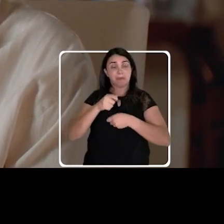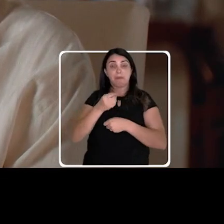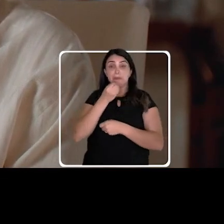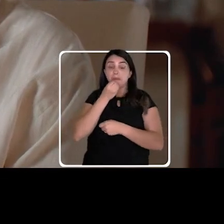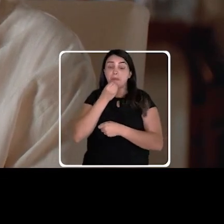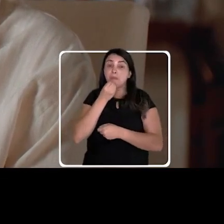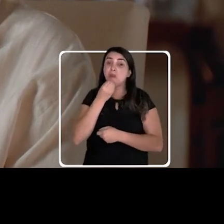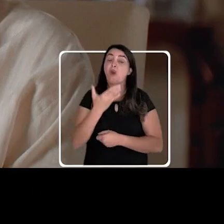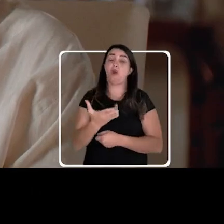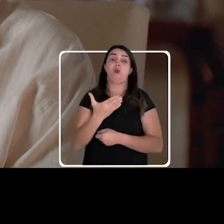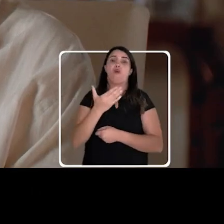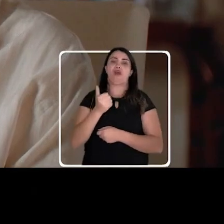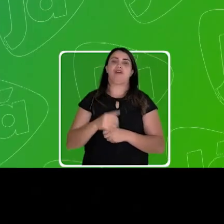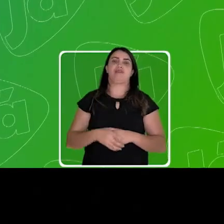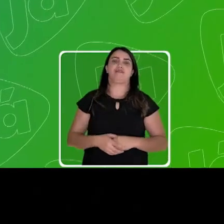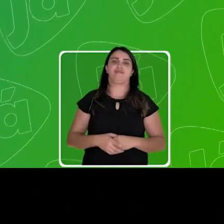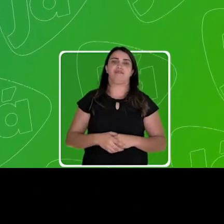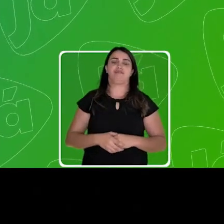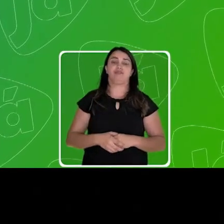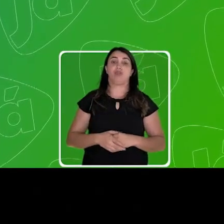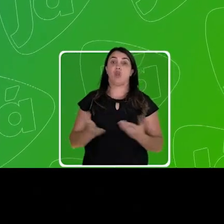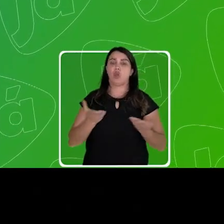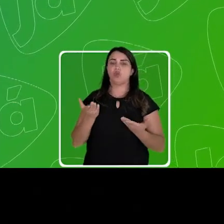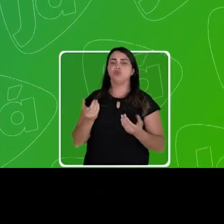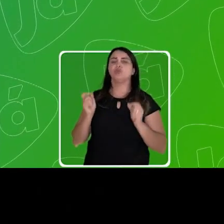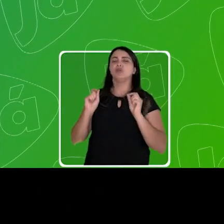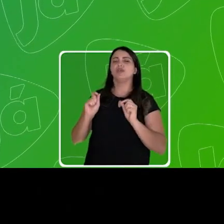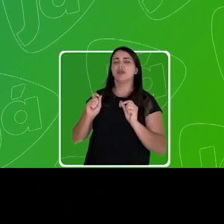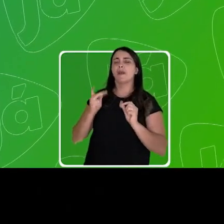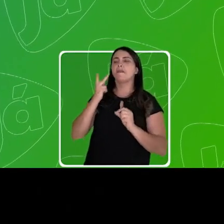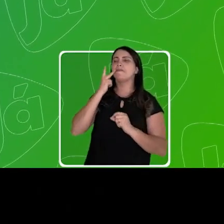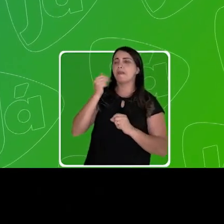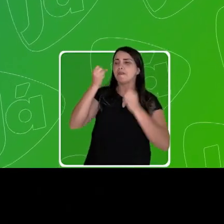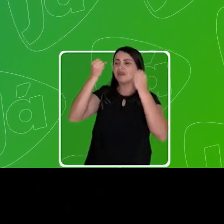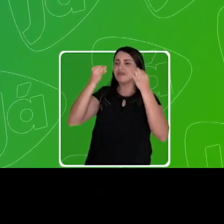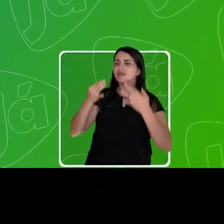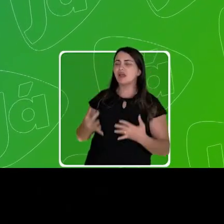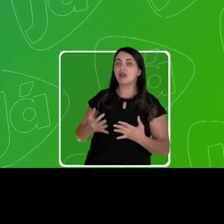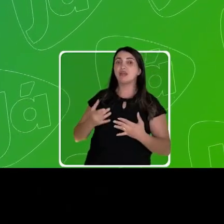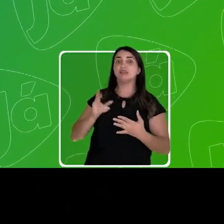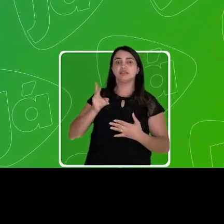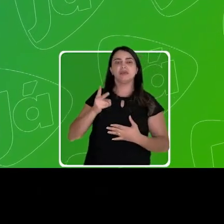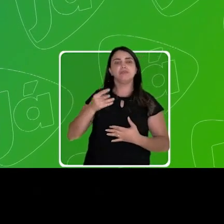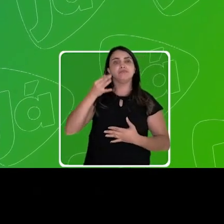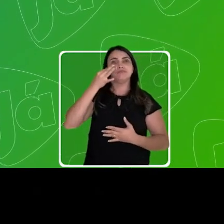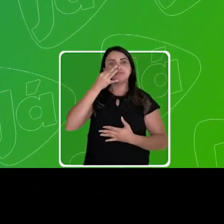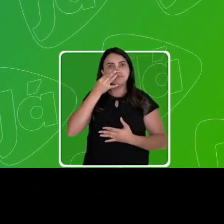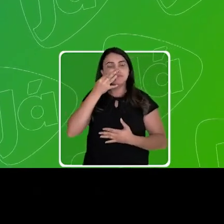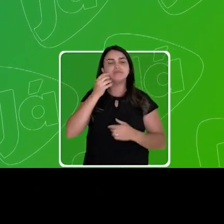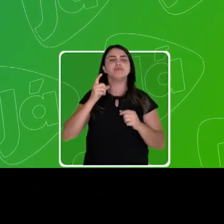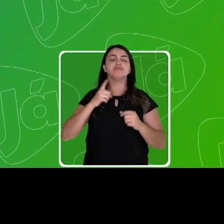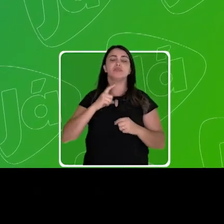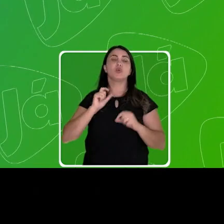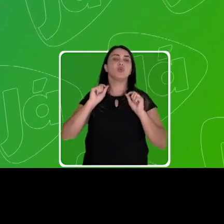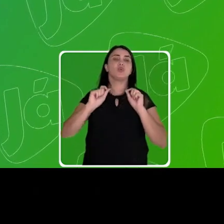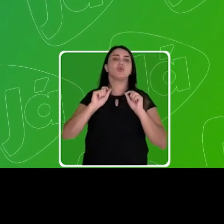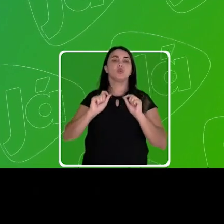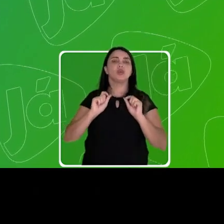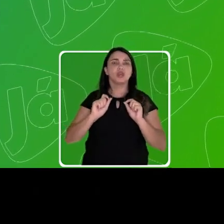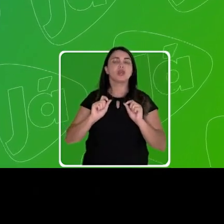muito, mas muito boa. Hoje eu vim aqui falar do meu pai. Sempre foi um pai muito presente. E passando sempre